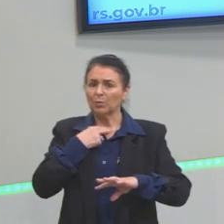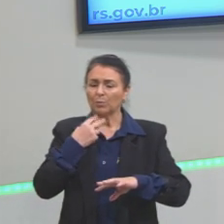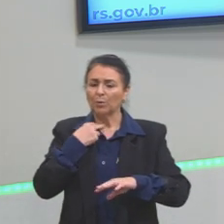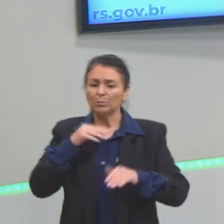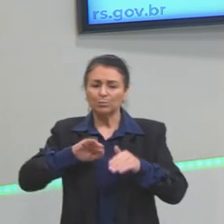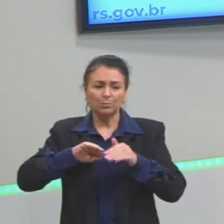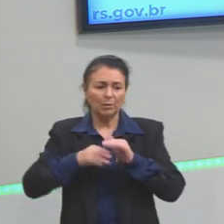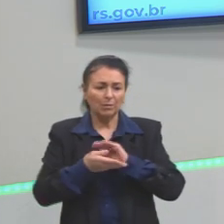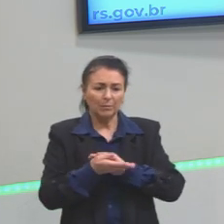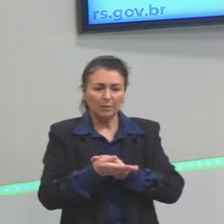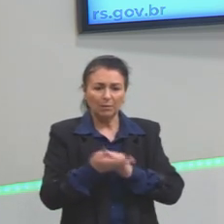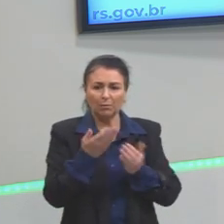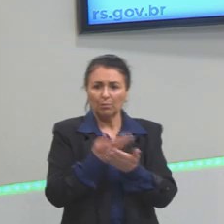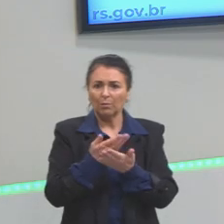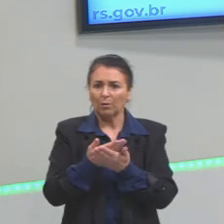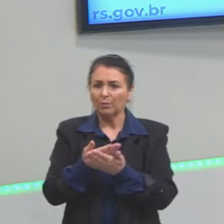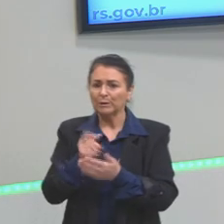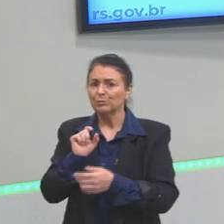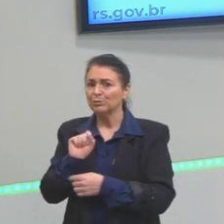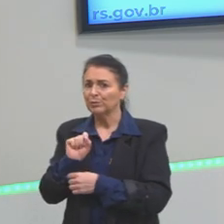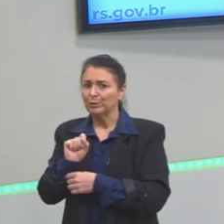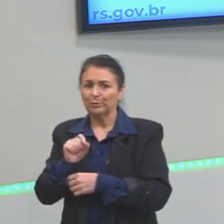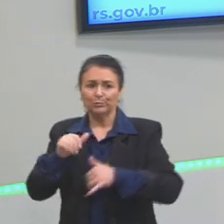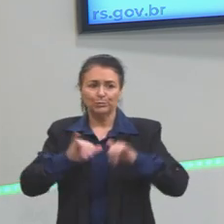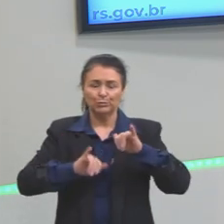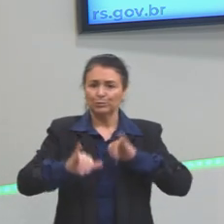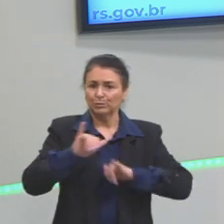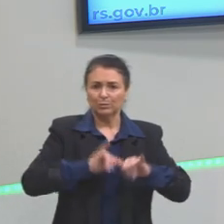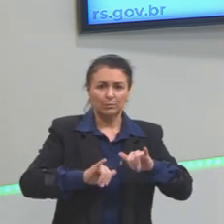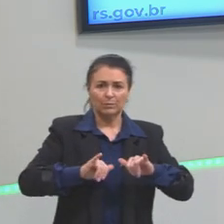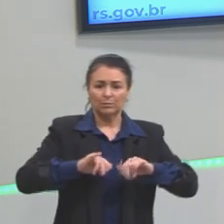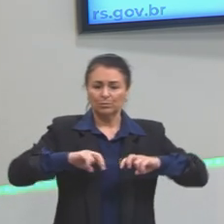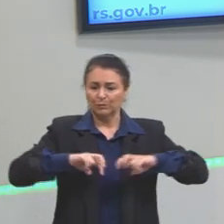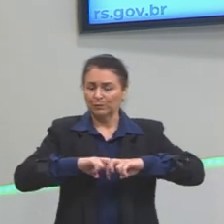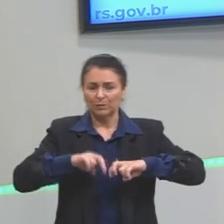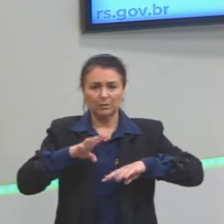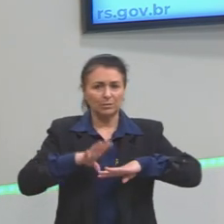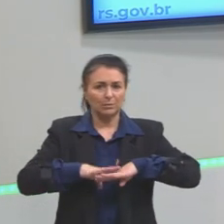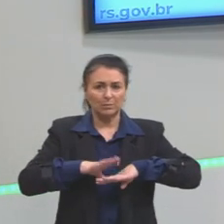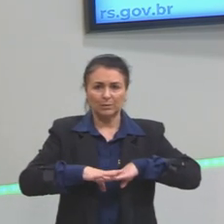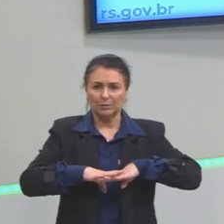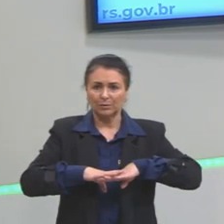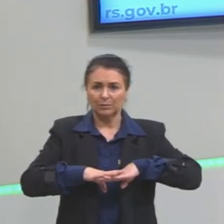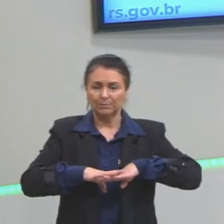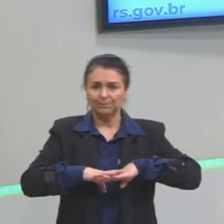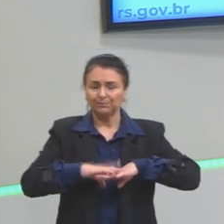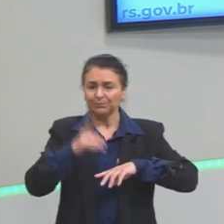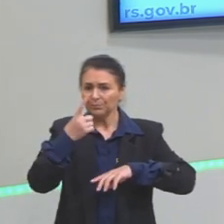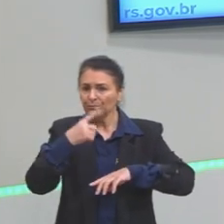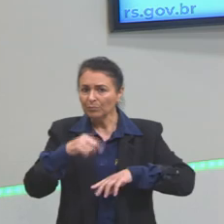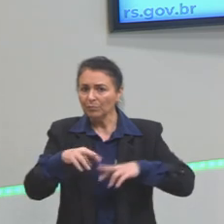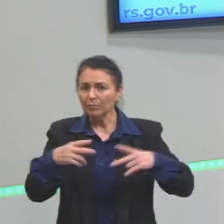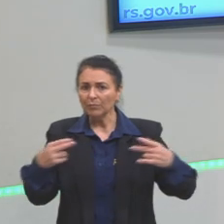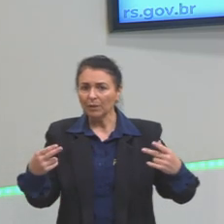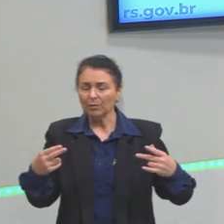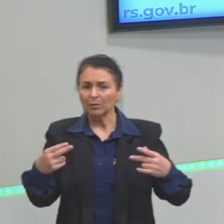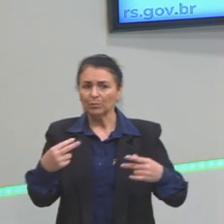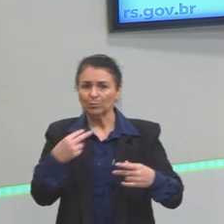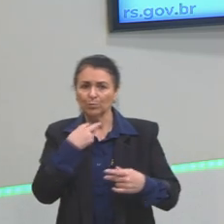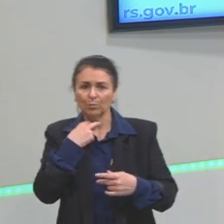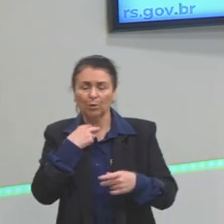química, em física, em matemática, ou muito pitaco, muito insignificante. Não vou poder dar